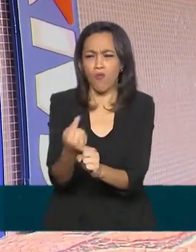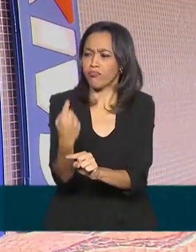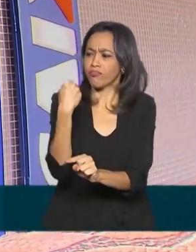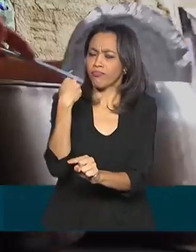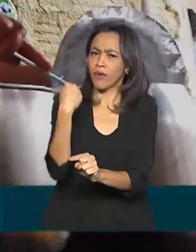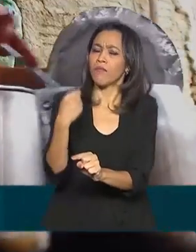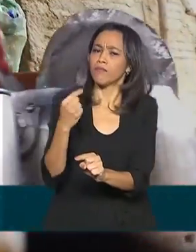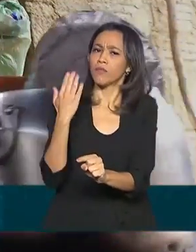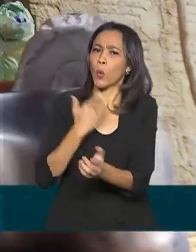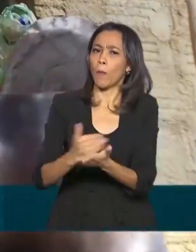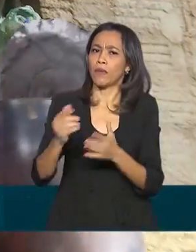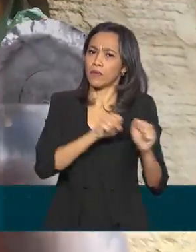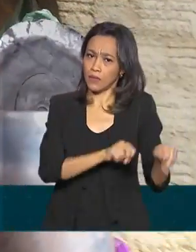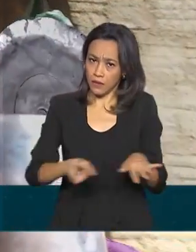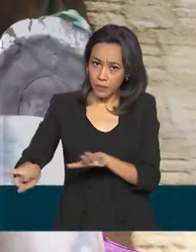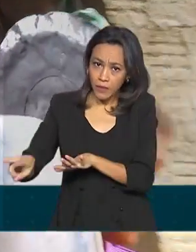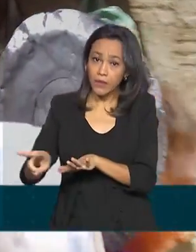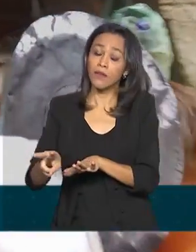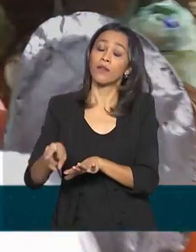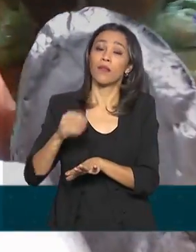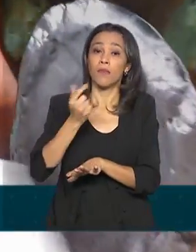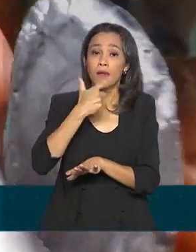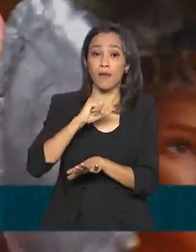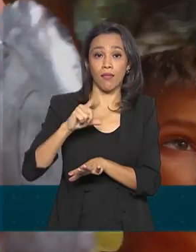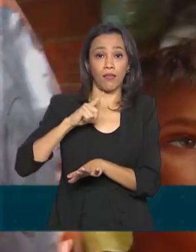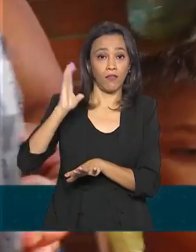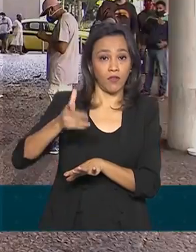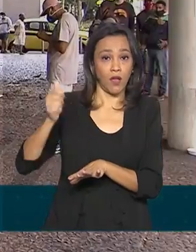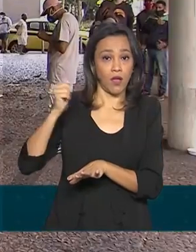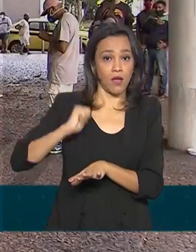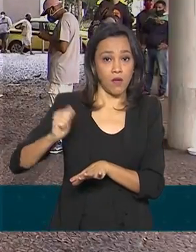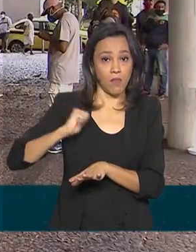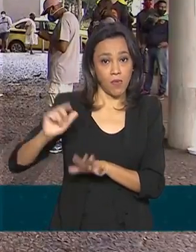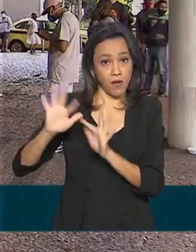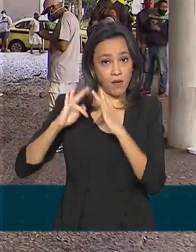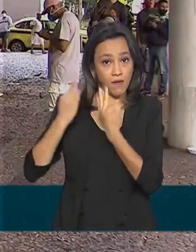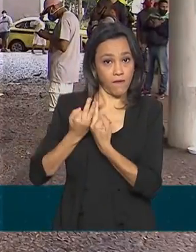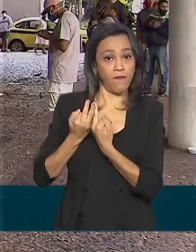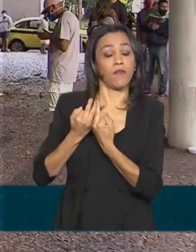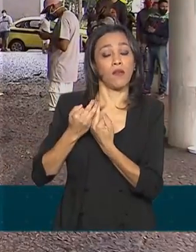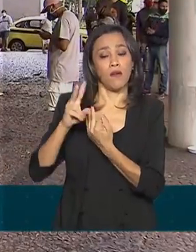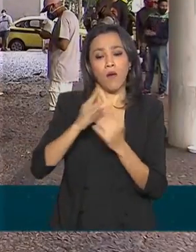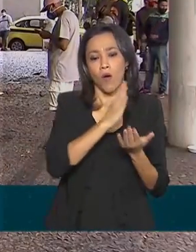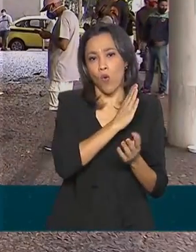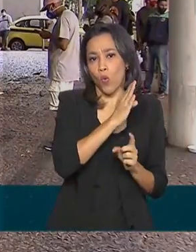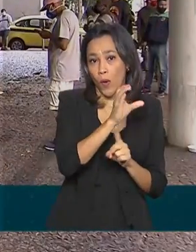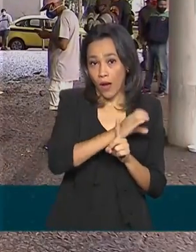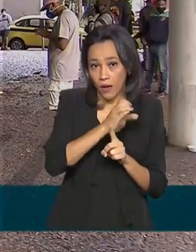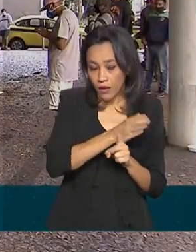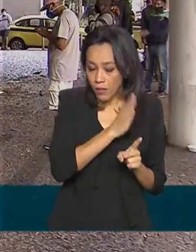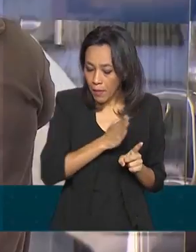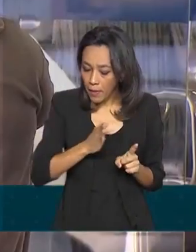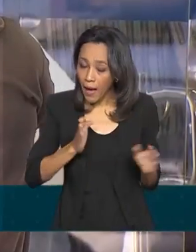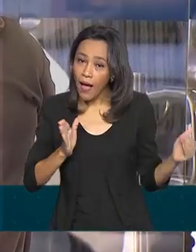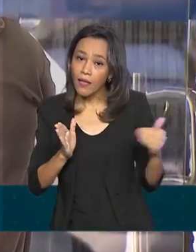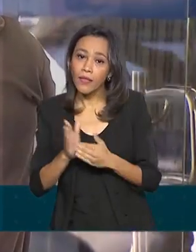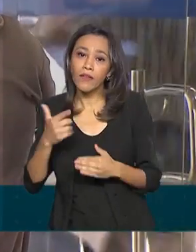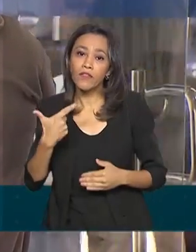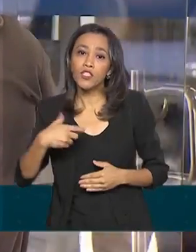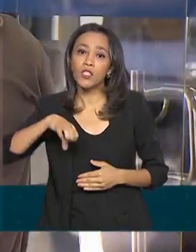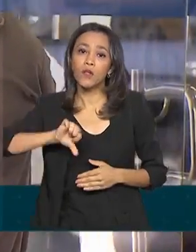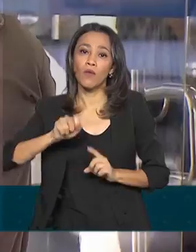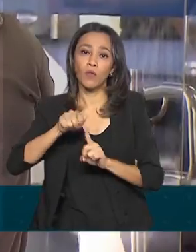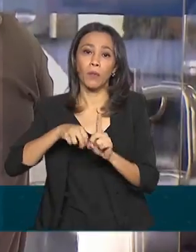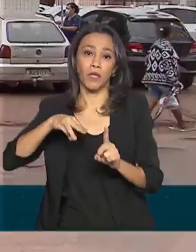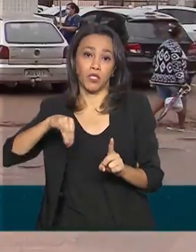da semana para os beneficiários do Bolsa Família. O cronograma vai até o dia 29 de maio, seguindo